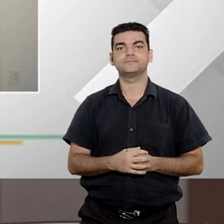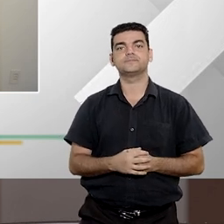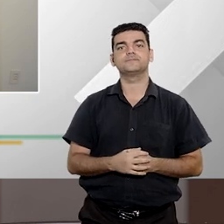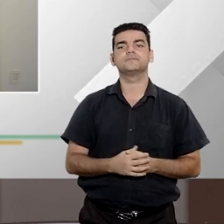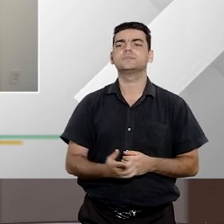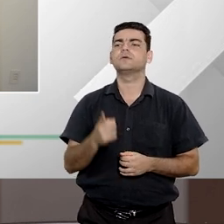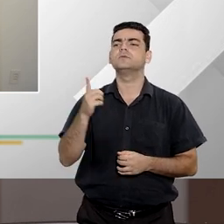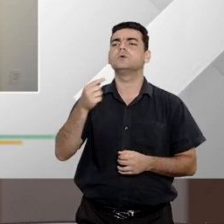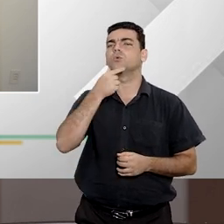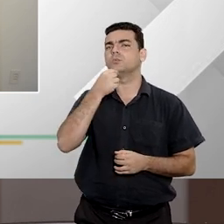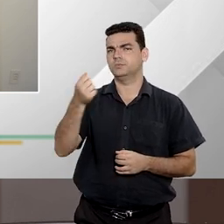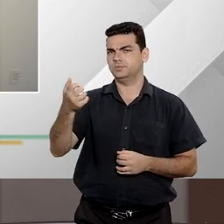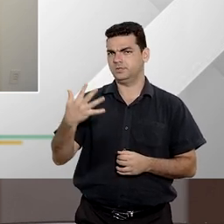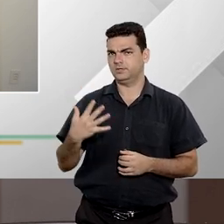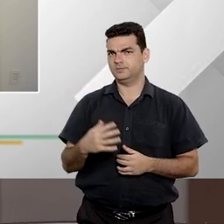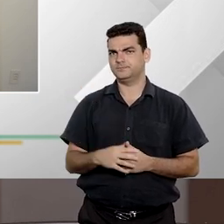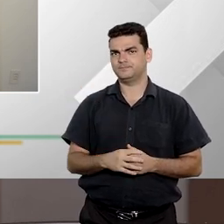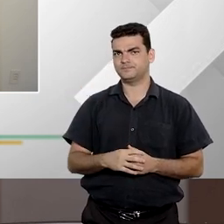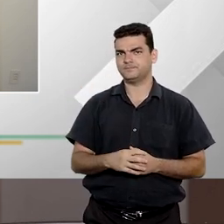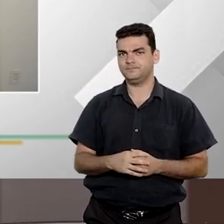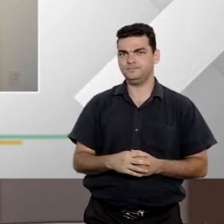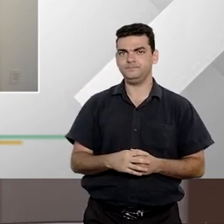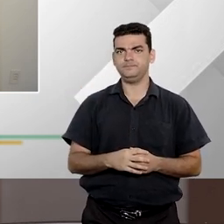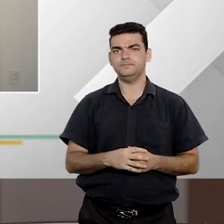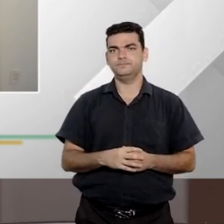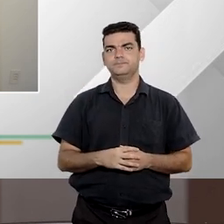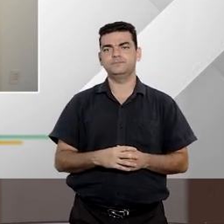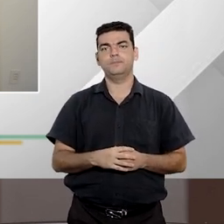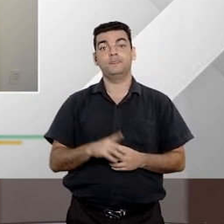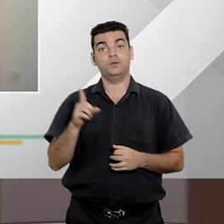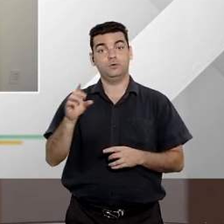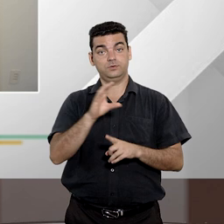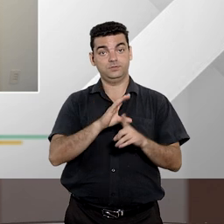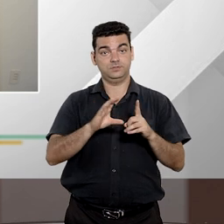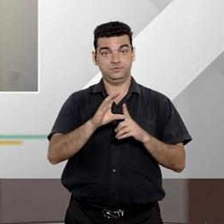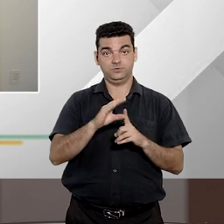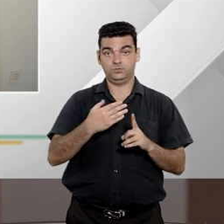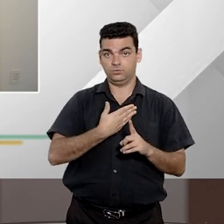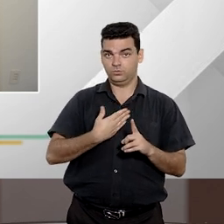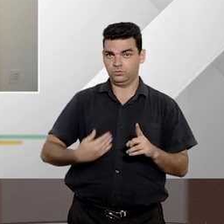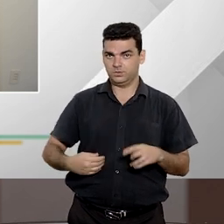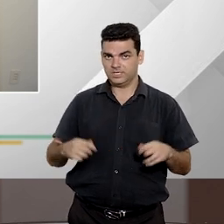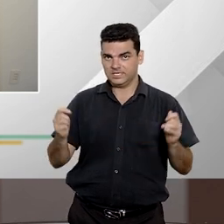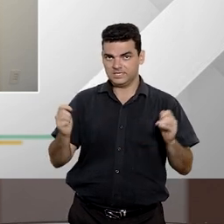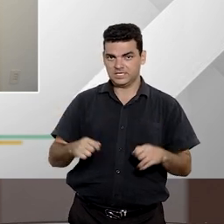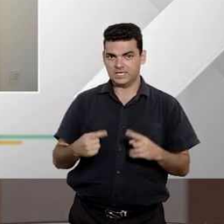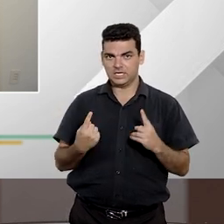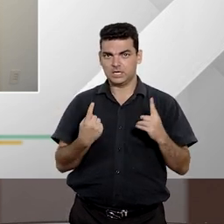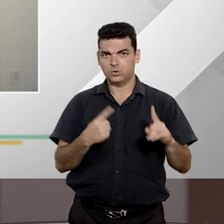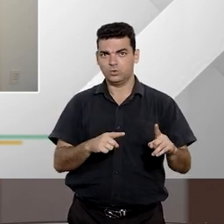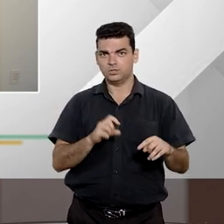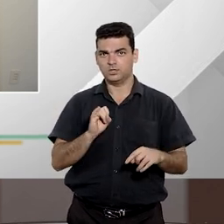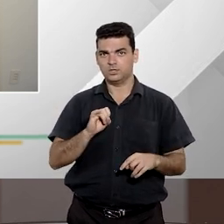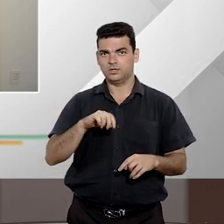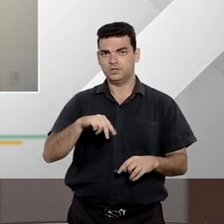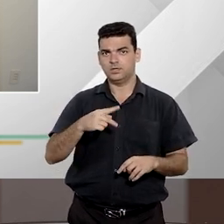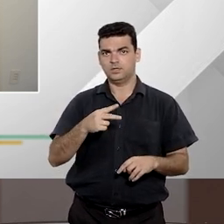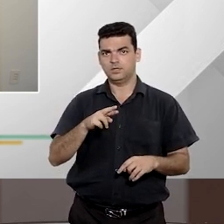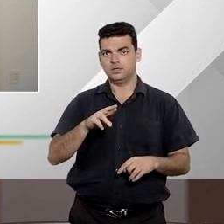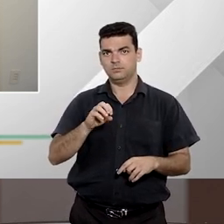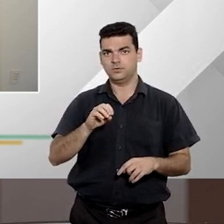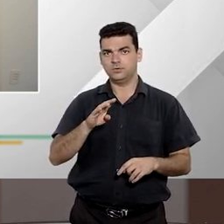Professor Antônio, agora a gente vai ir para uma outra esfera, eu queria saber se a ação civil pública ela é cabível contra ato de improbidade